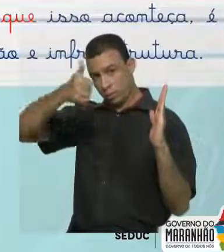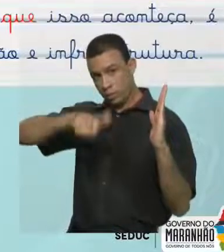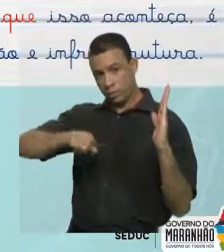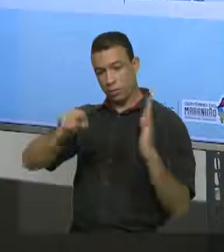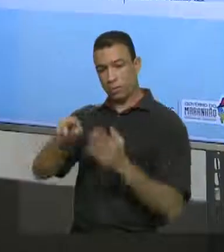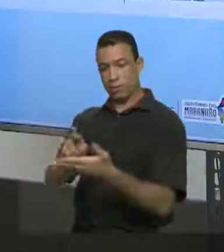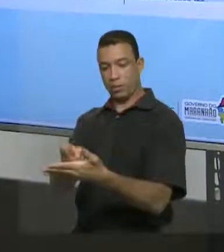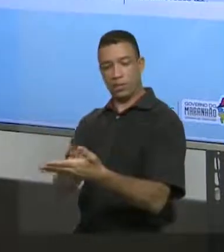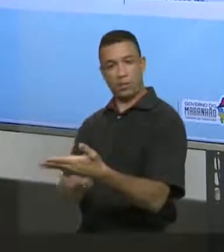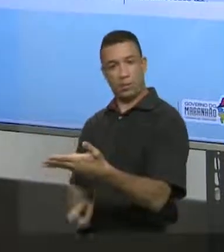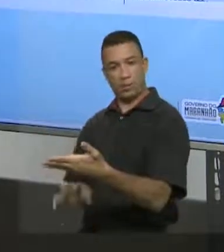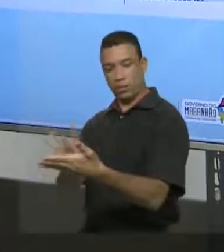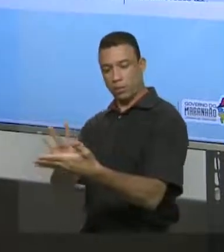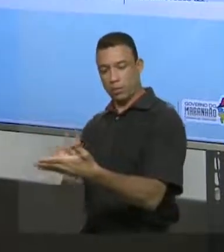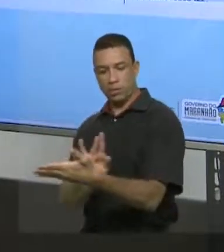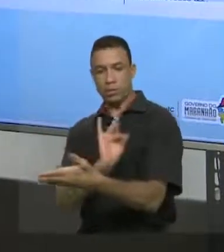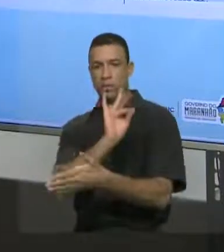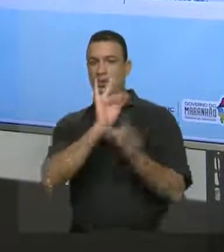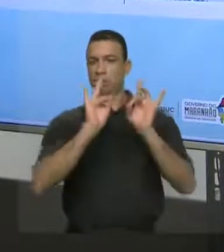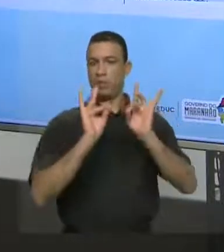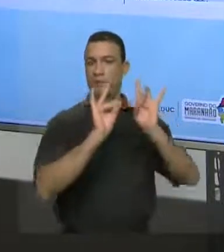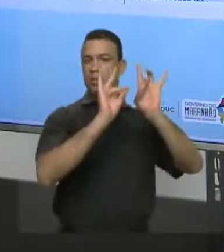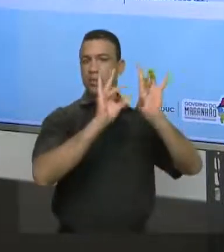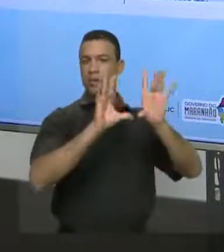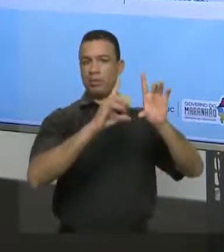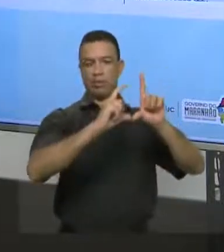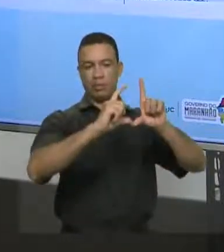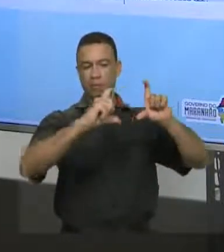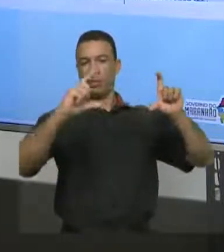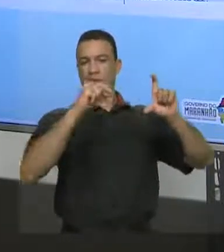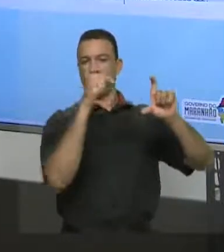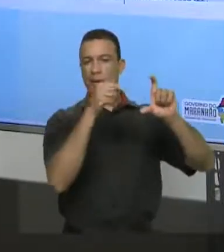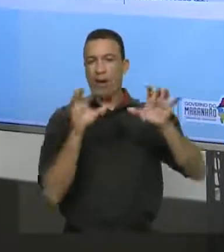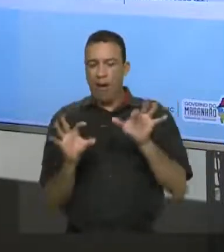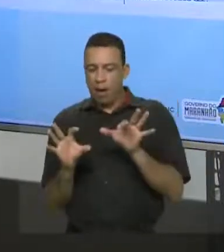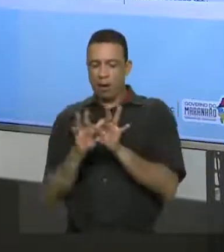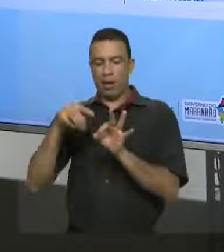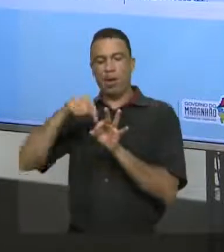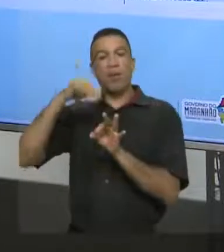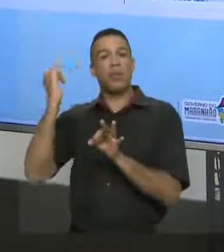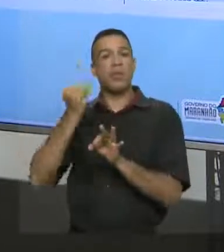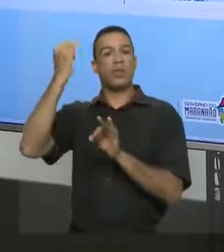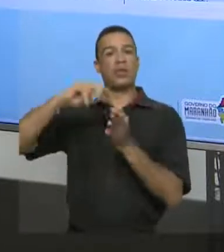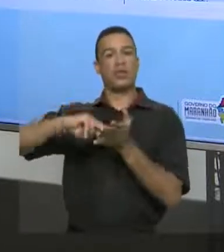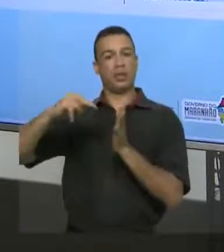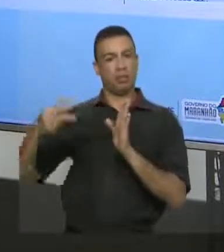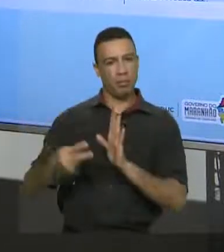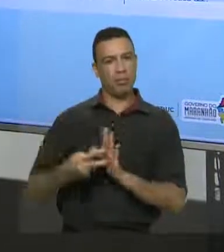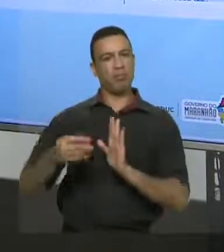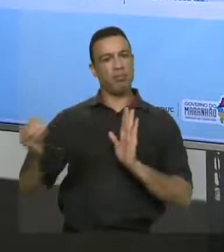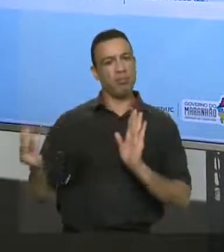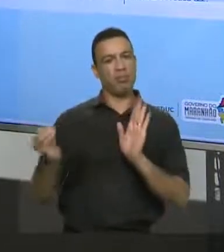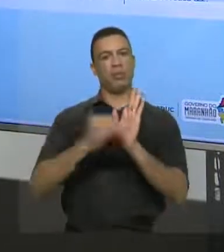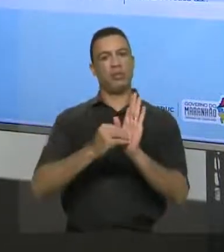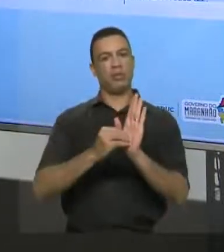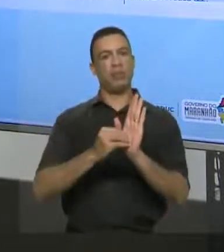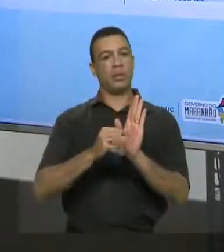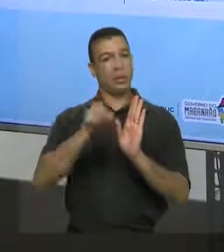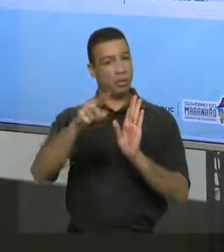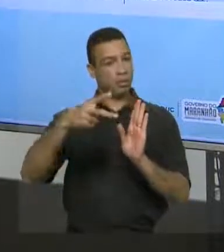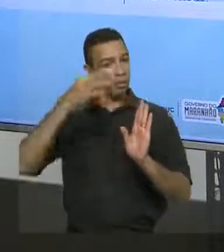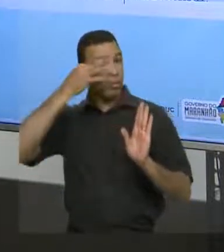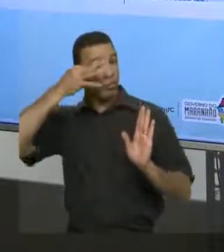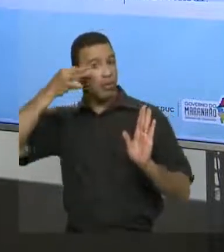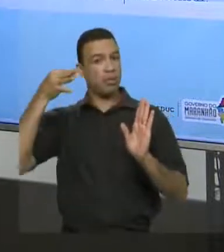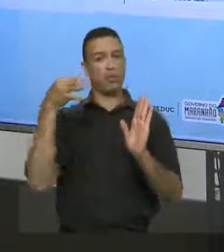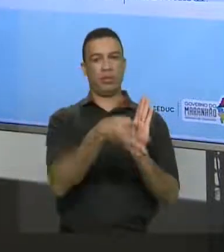dissertação, para perceber a importância das conjunções e das relações de sentido que elas estabelecem. Atenção, agora